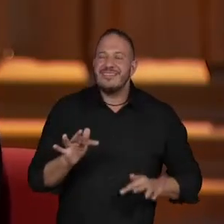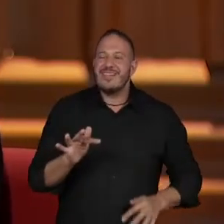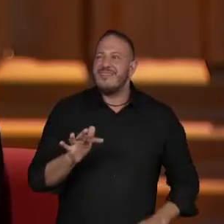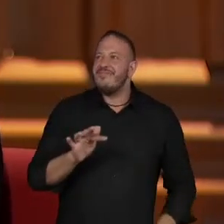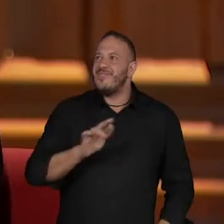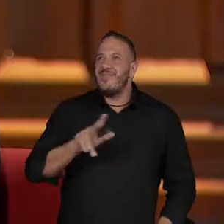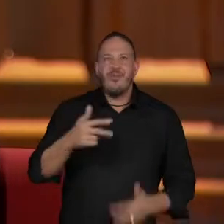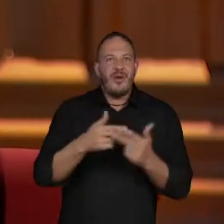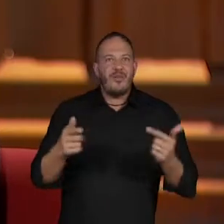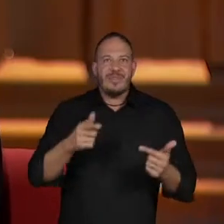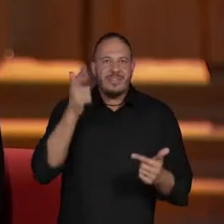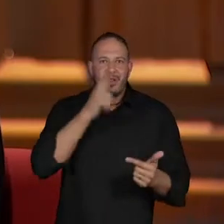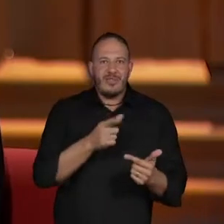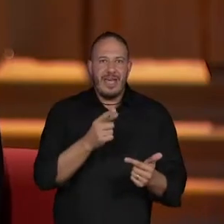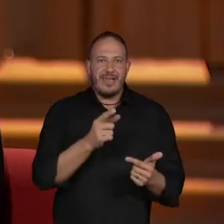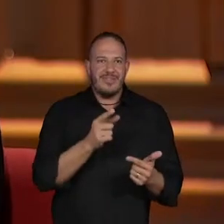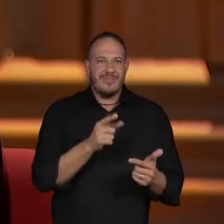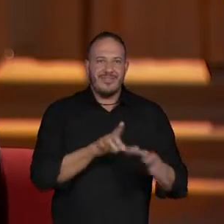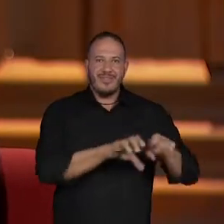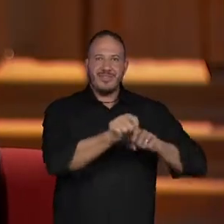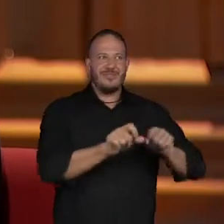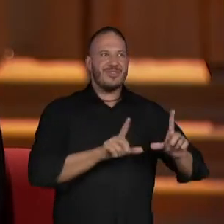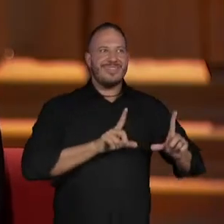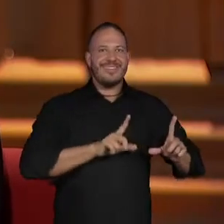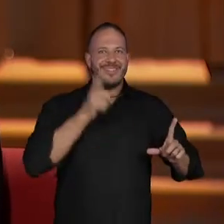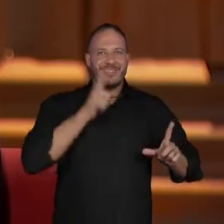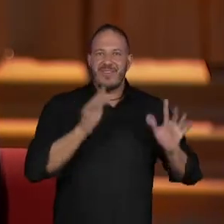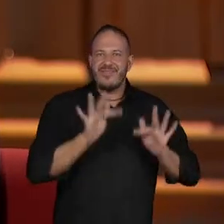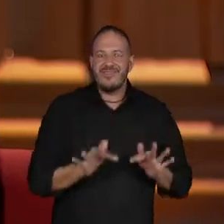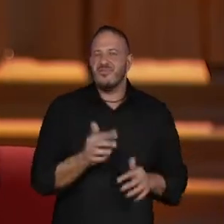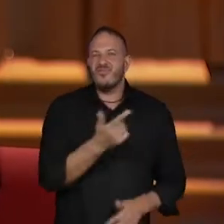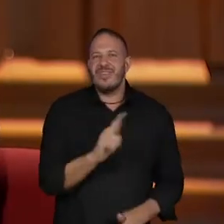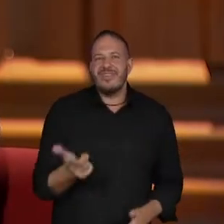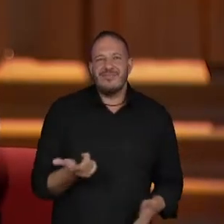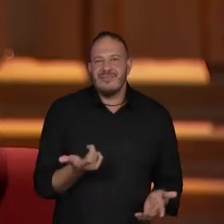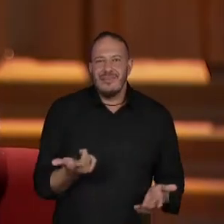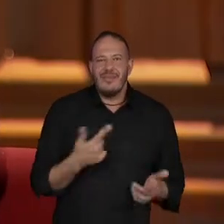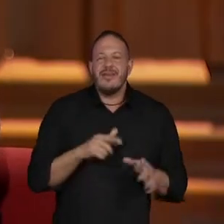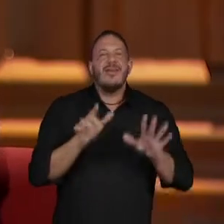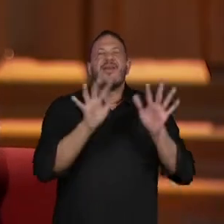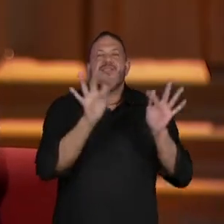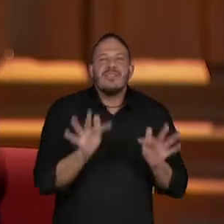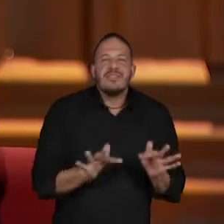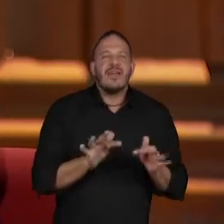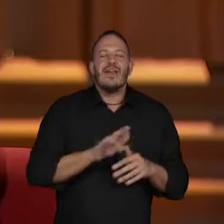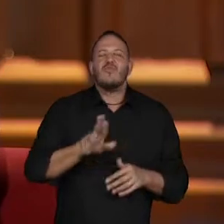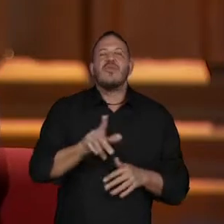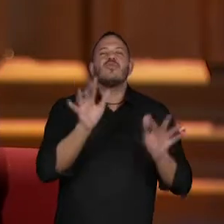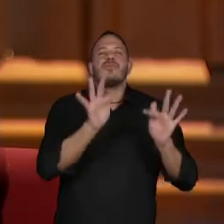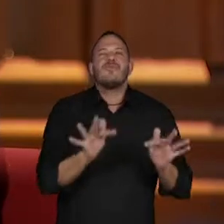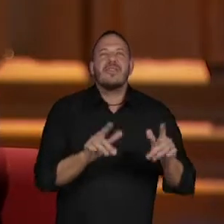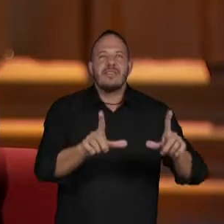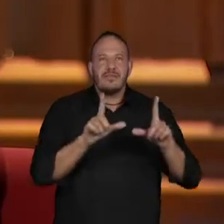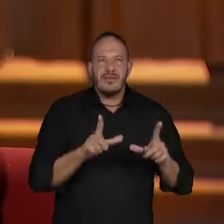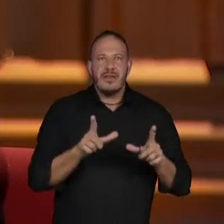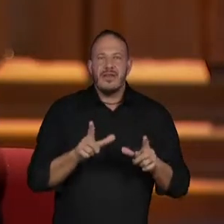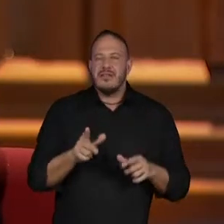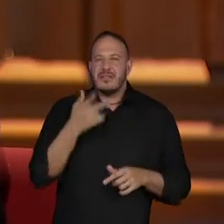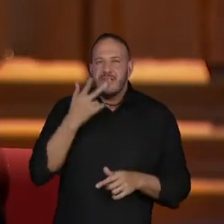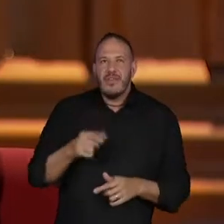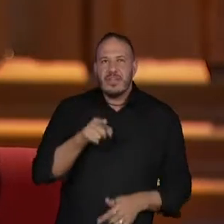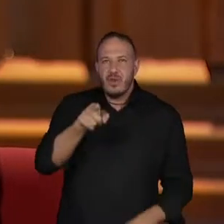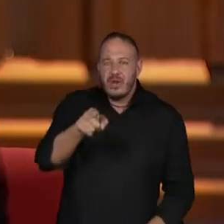adquirir como um diploma. E a felicidade, eu acho que você começou maravilhosamente bem com o Vinícius, porque o Vinícius fala assim, olha,